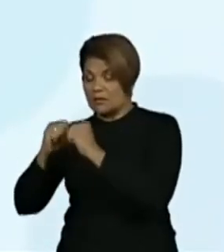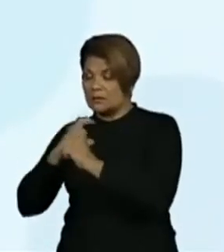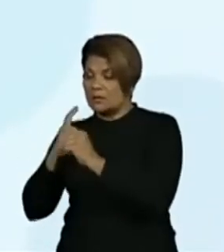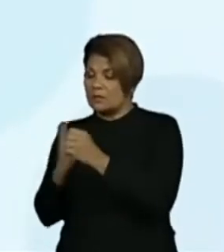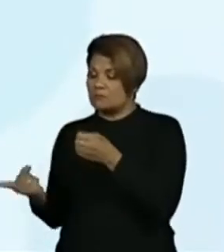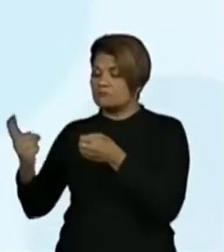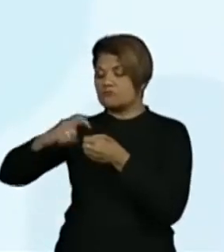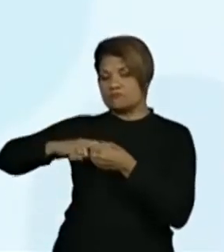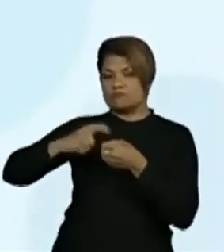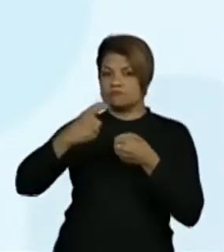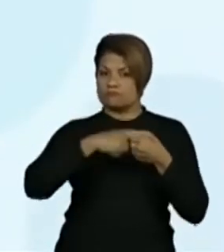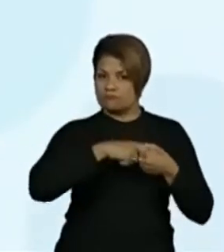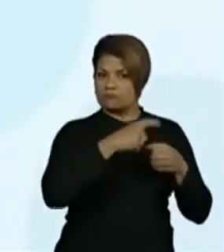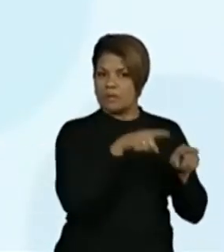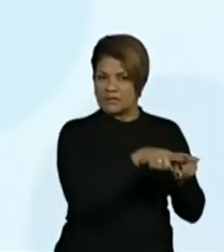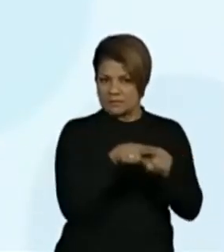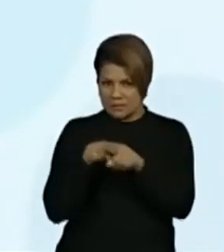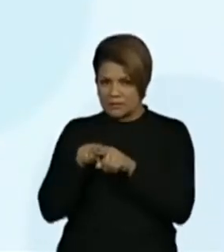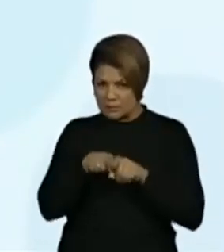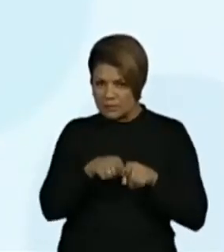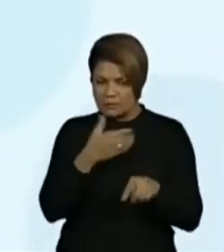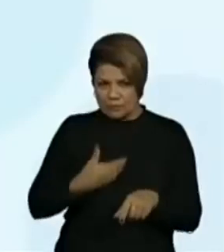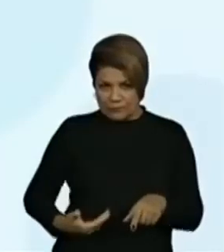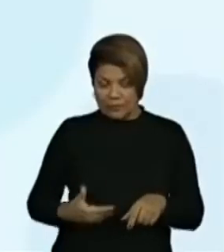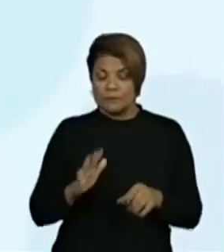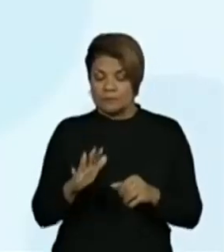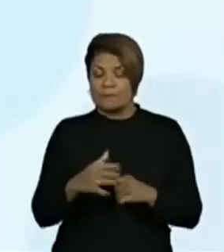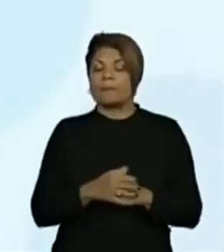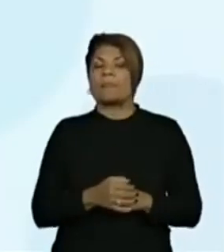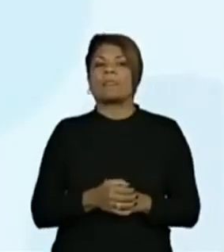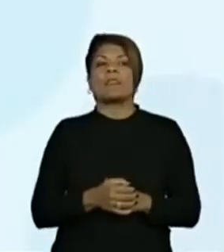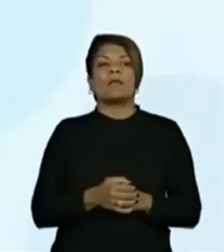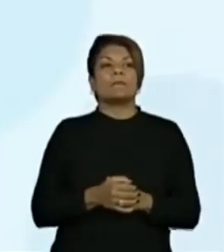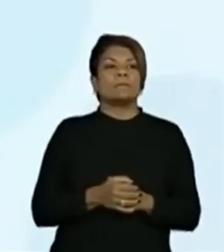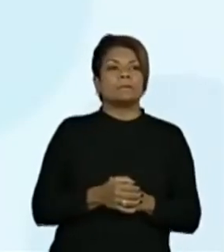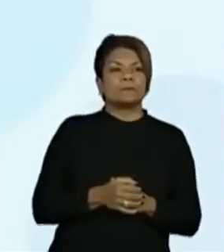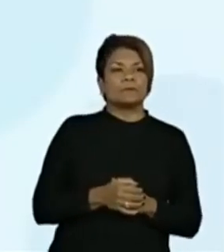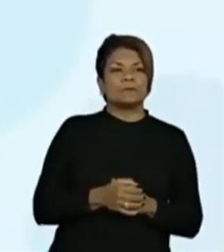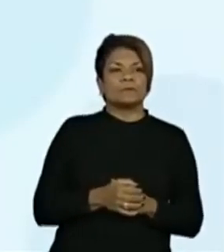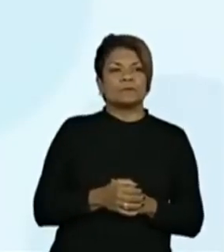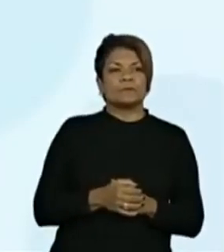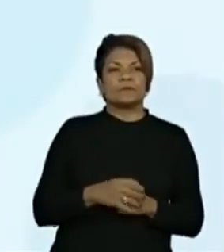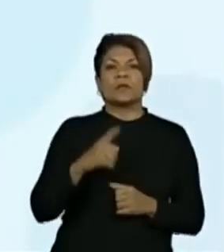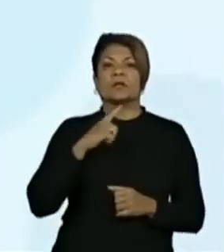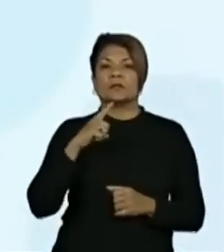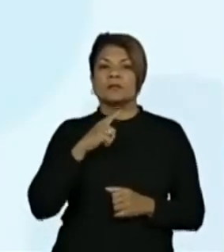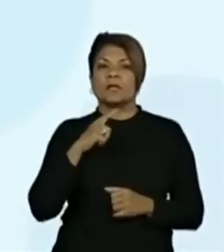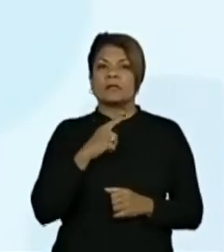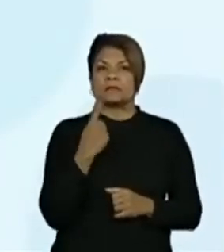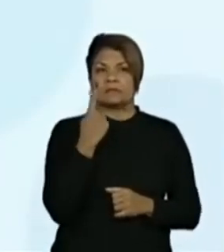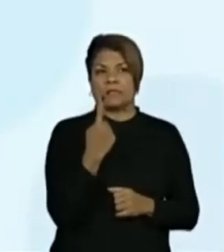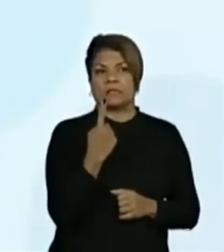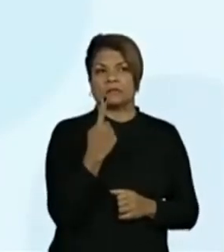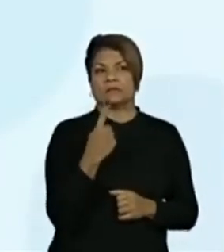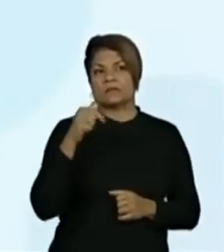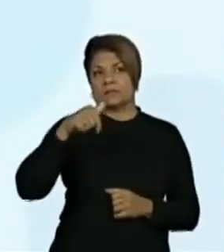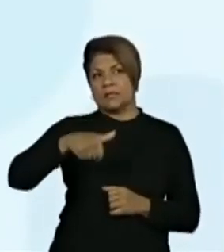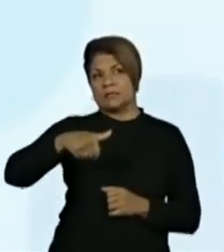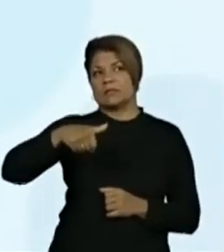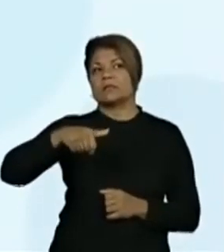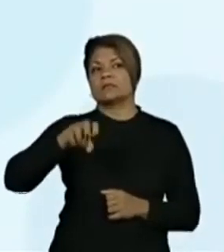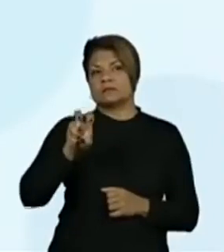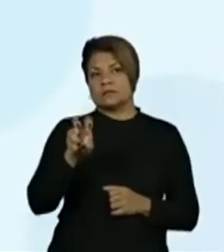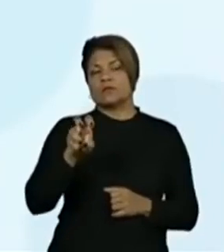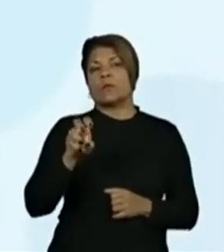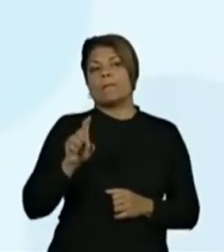Mil e cinquenta e cinco quilômetros de rodovias federais, cento e setenta e cinco mil oitocentos e